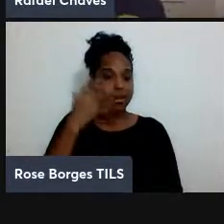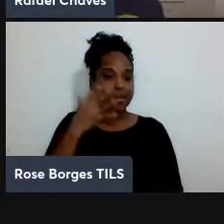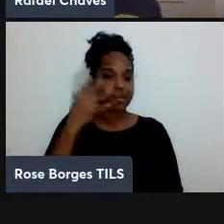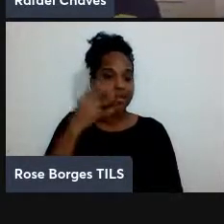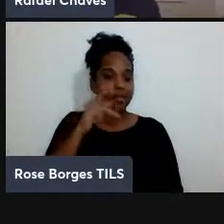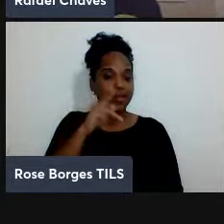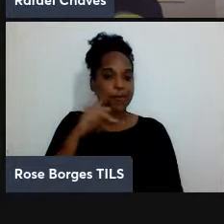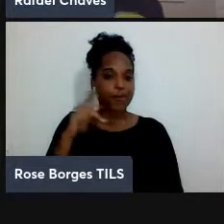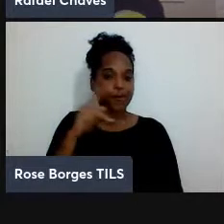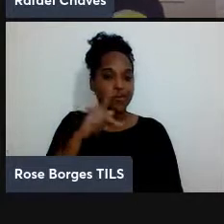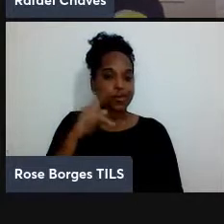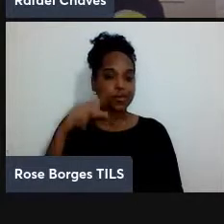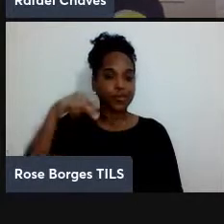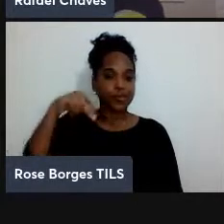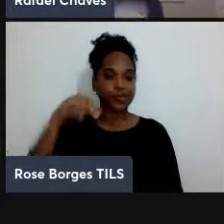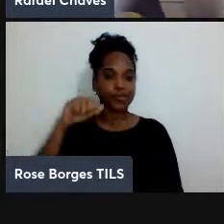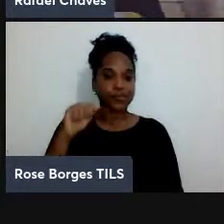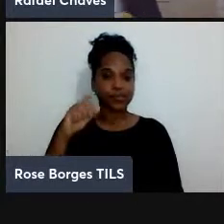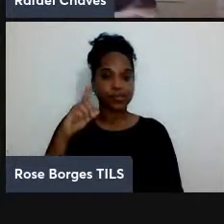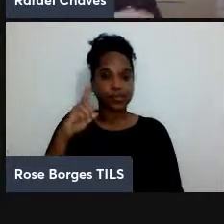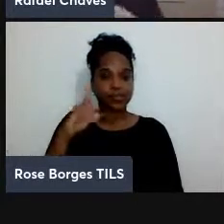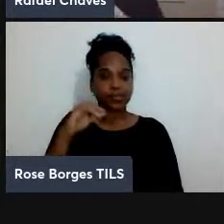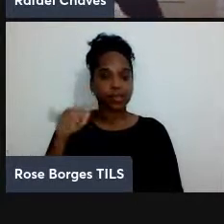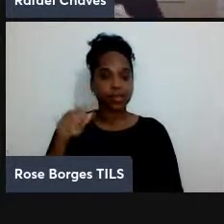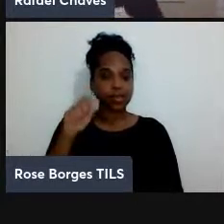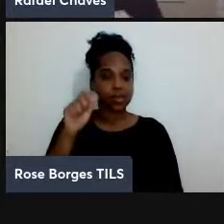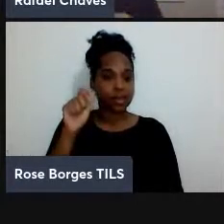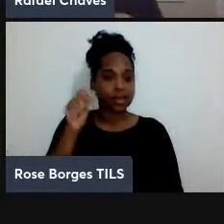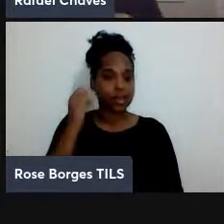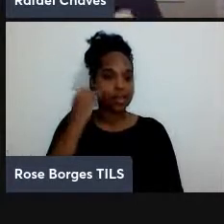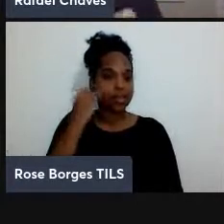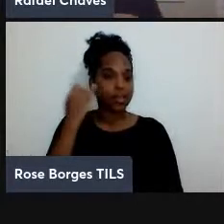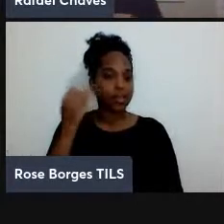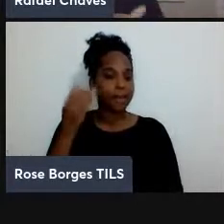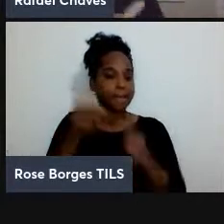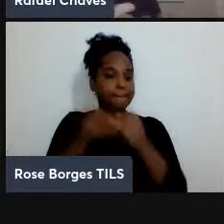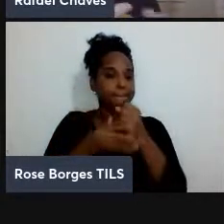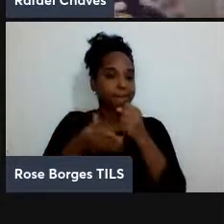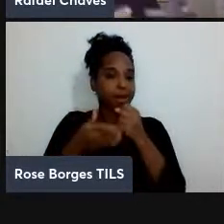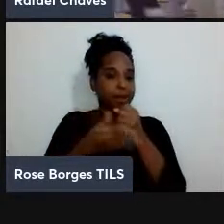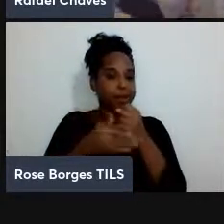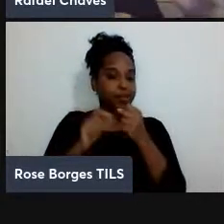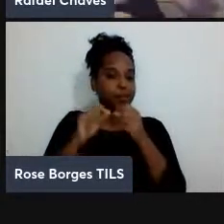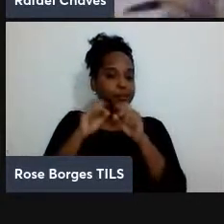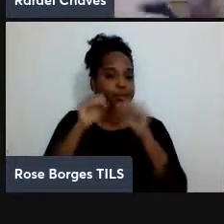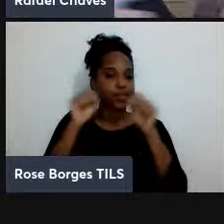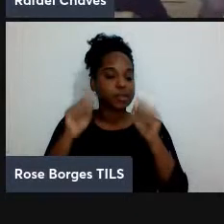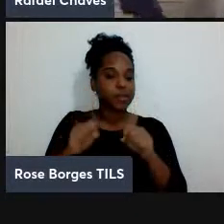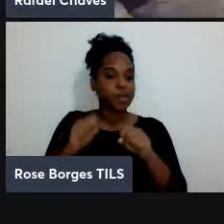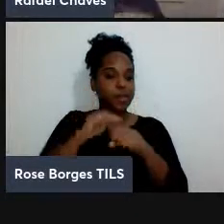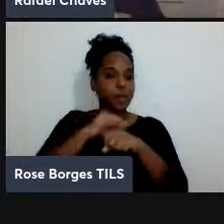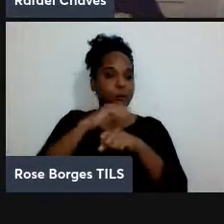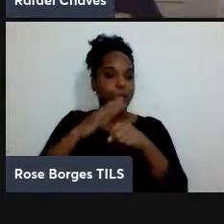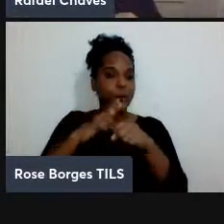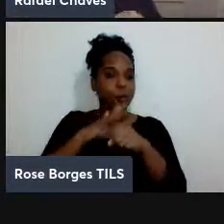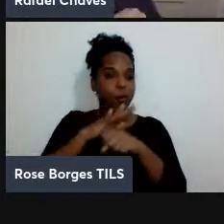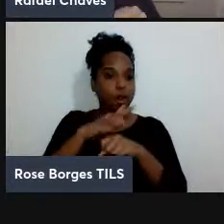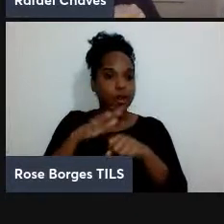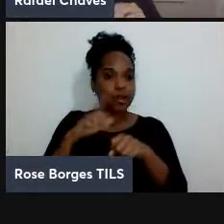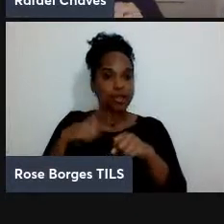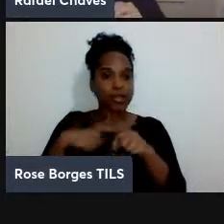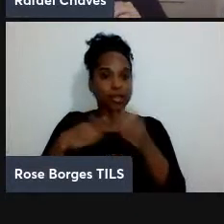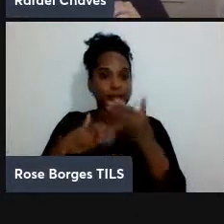falar sobre esse tema mas a ideia básica é que um sistema quântico ele interage muito fortemente com o meio